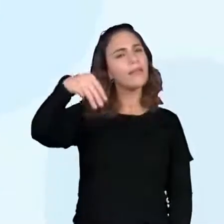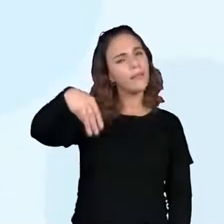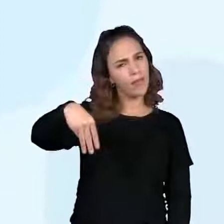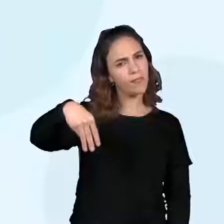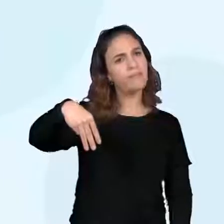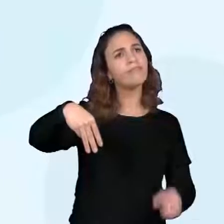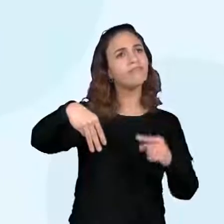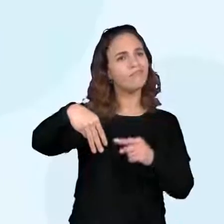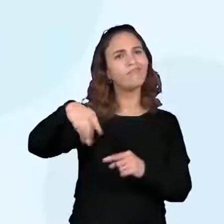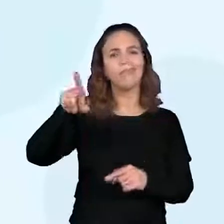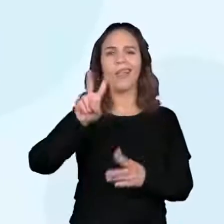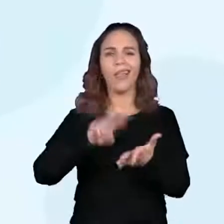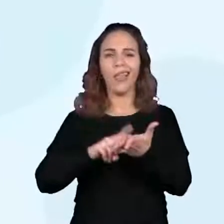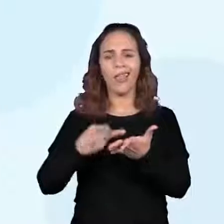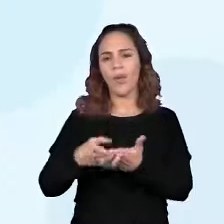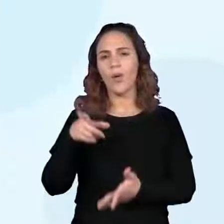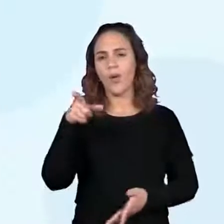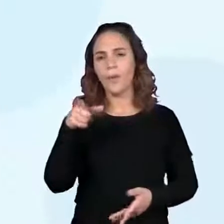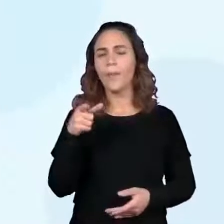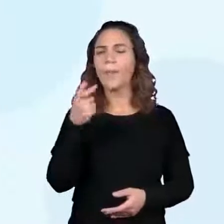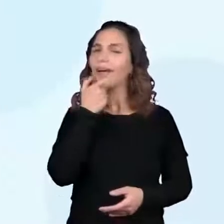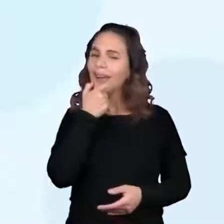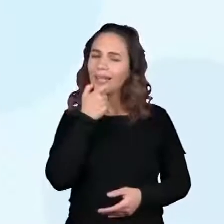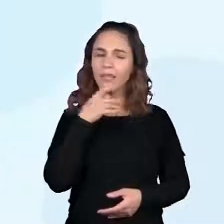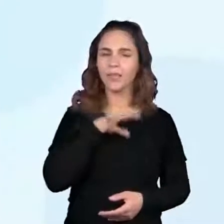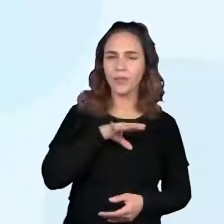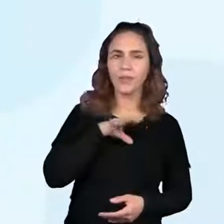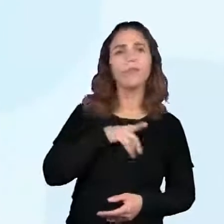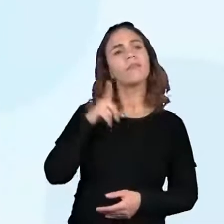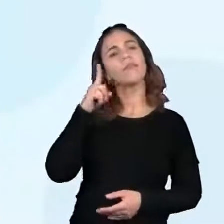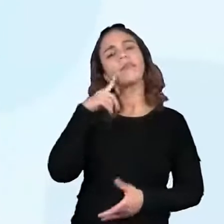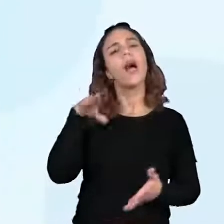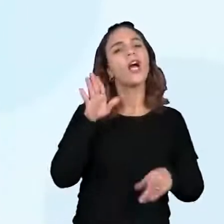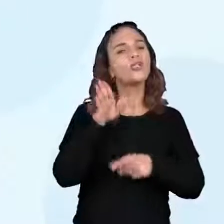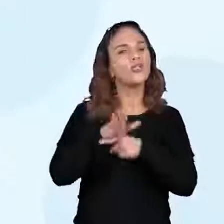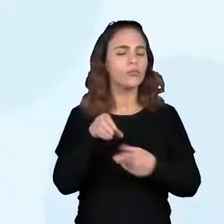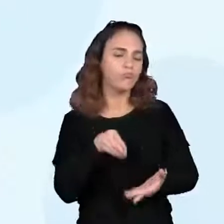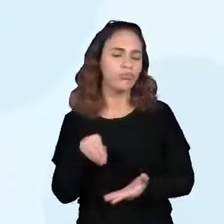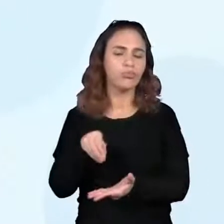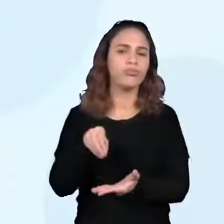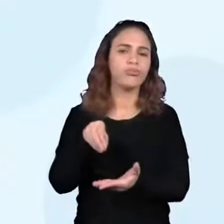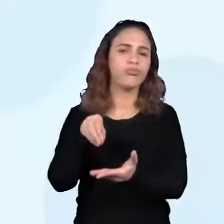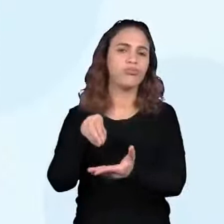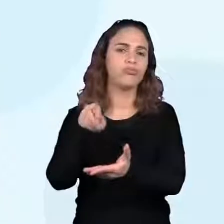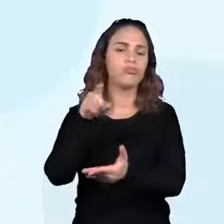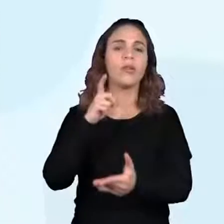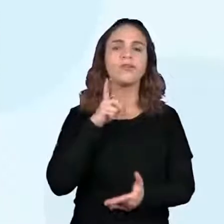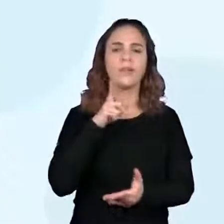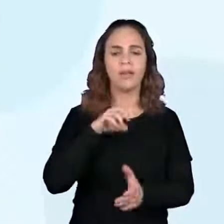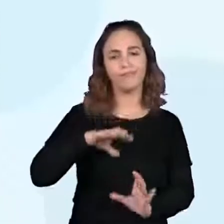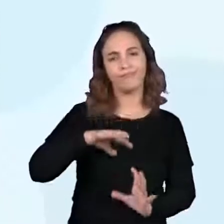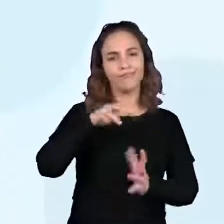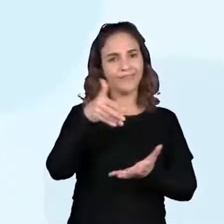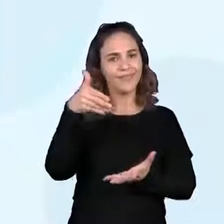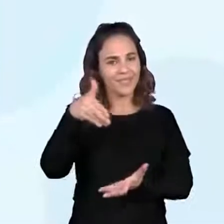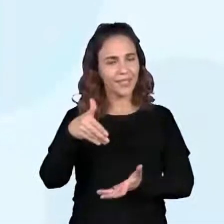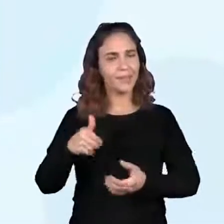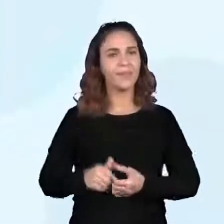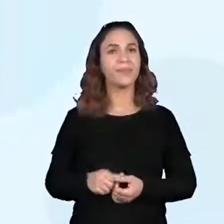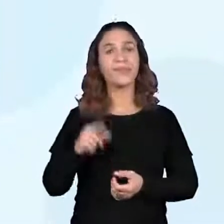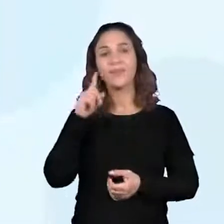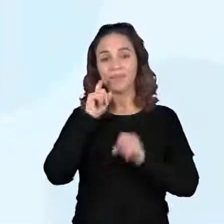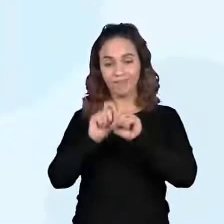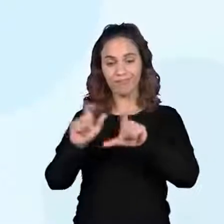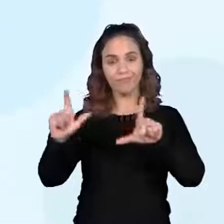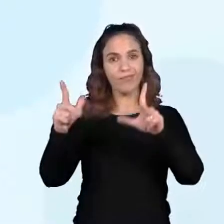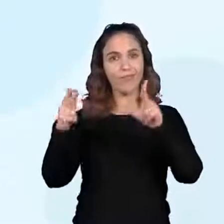informações sobre a localização de pontos no globo terrestre. Aí temos uma foto, tá bom, de